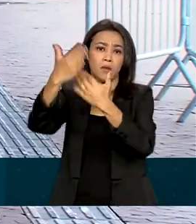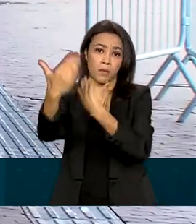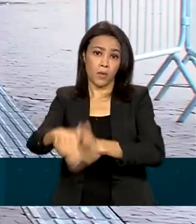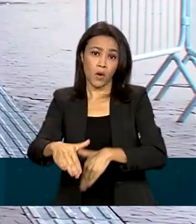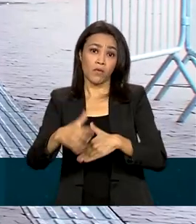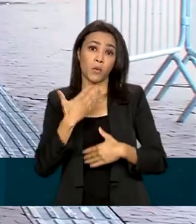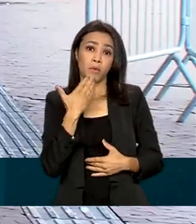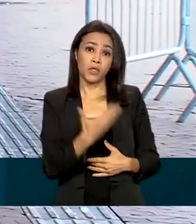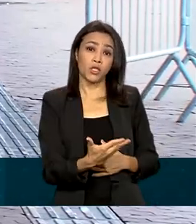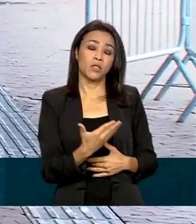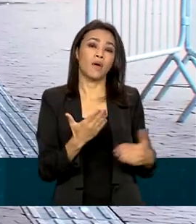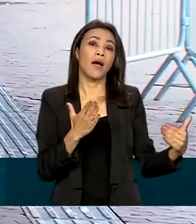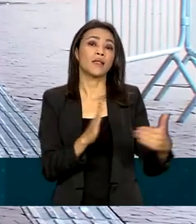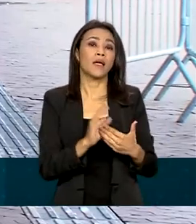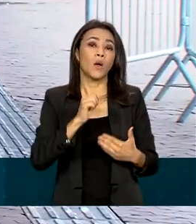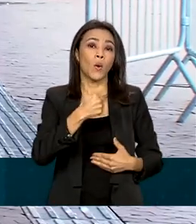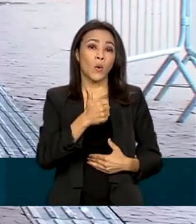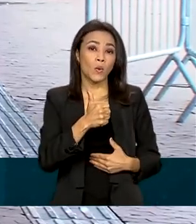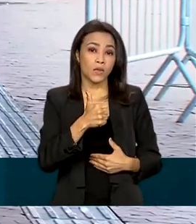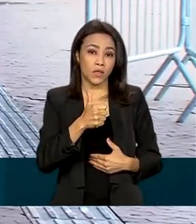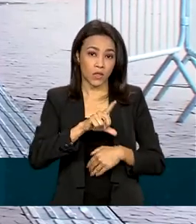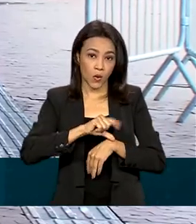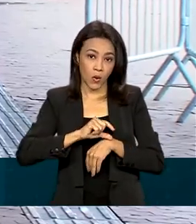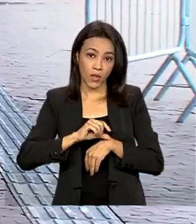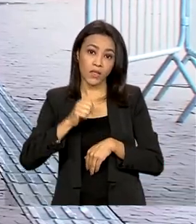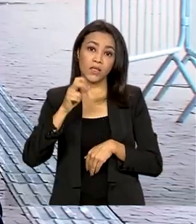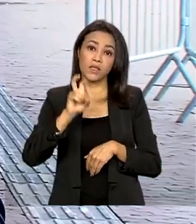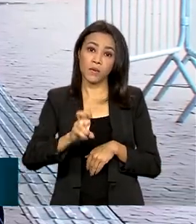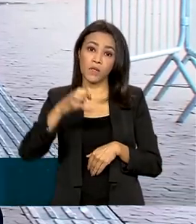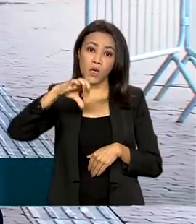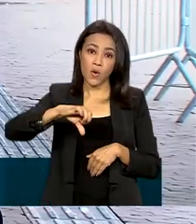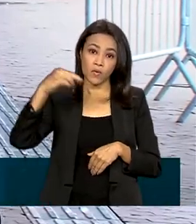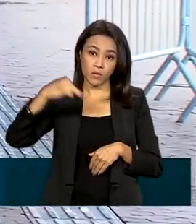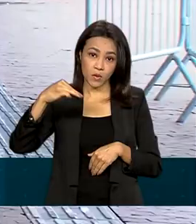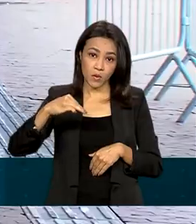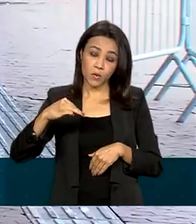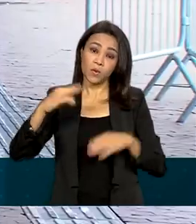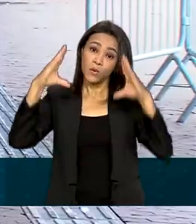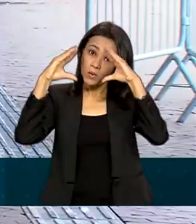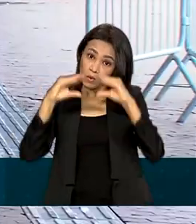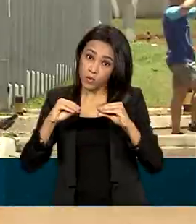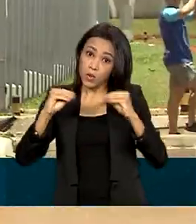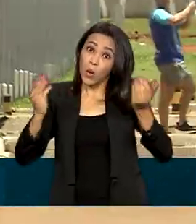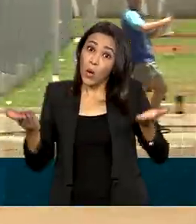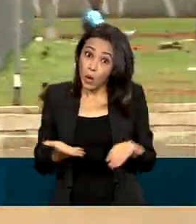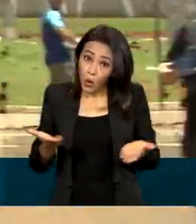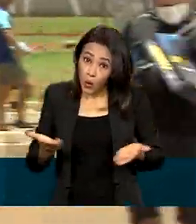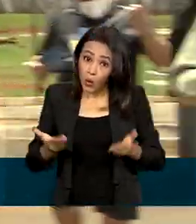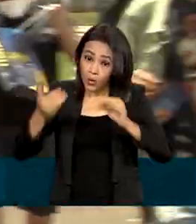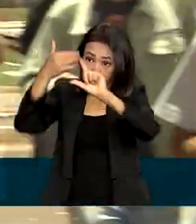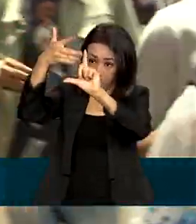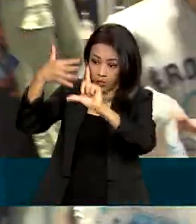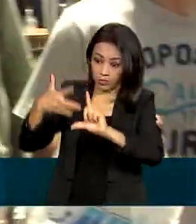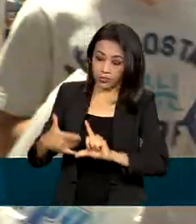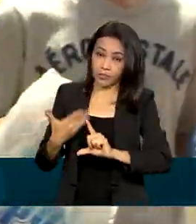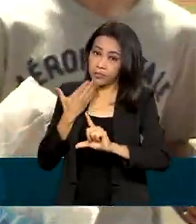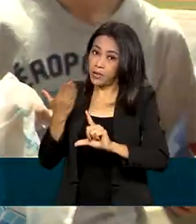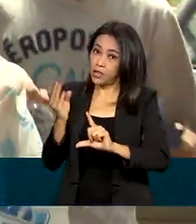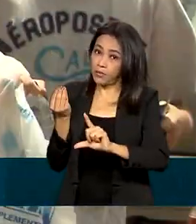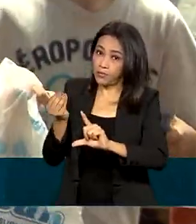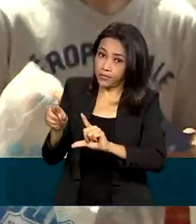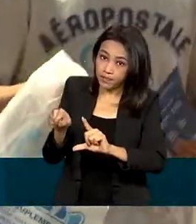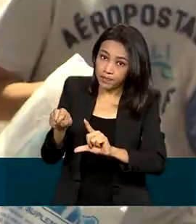até às 11h59 da noite de hoje na página do participante. Tem direito à reaplicação